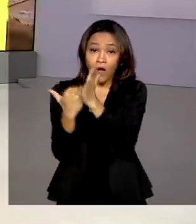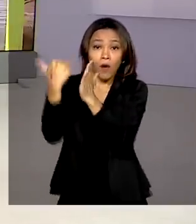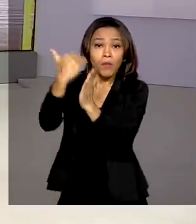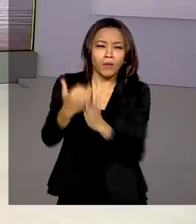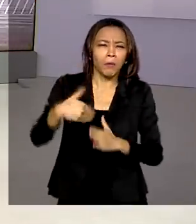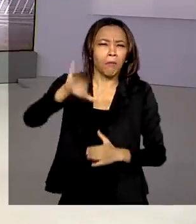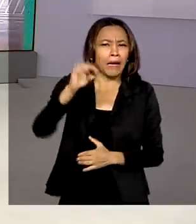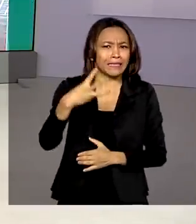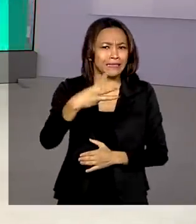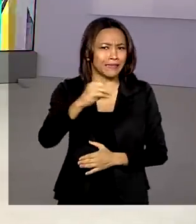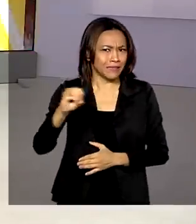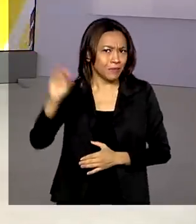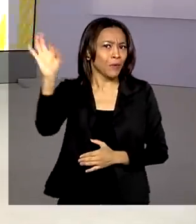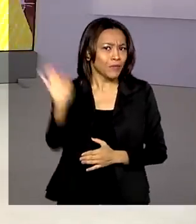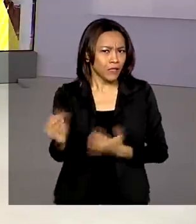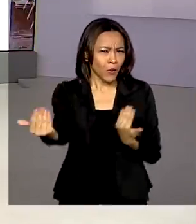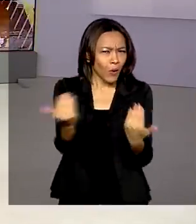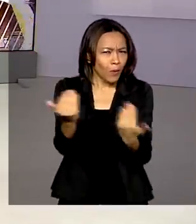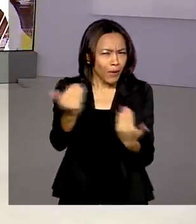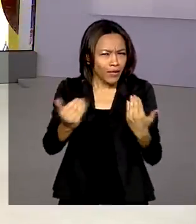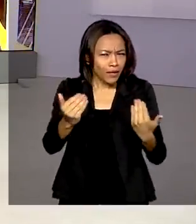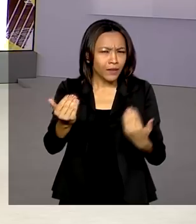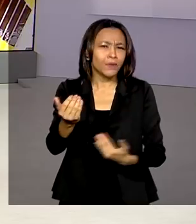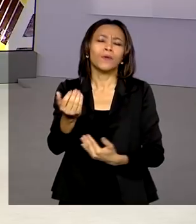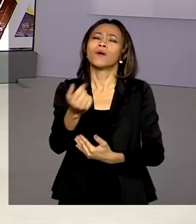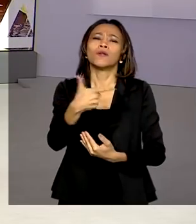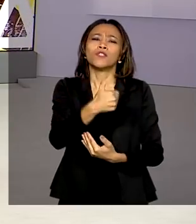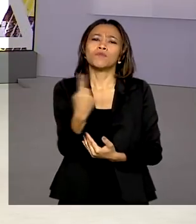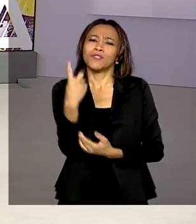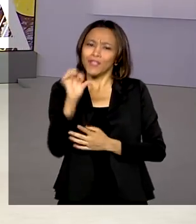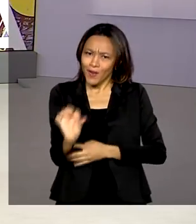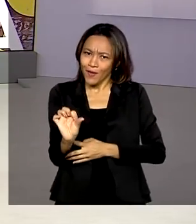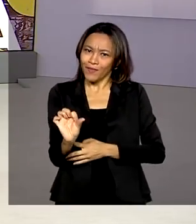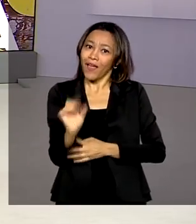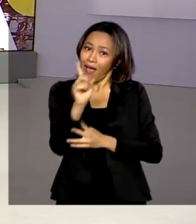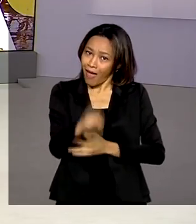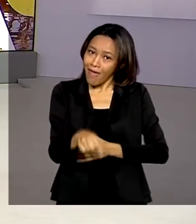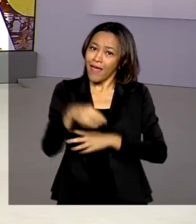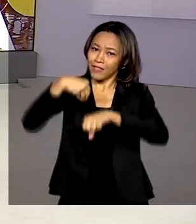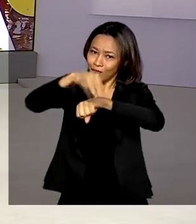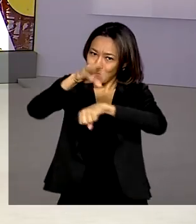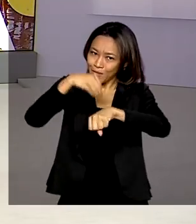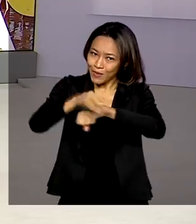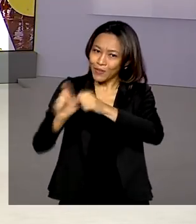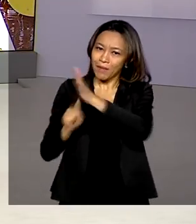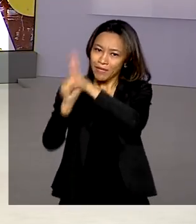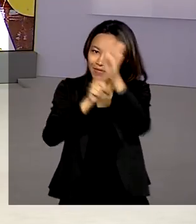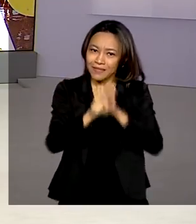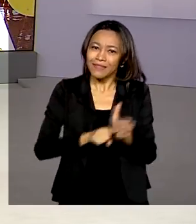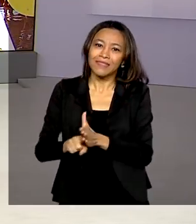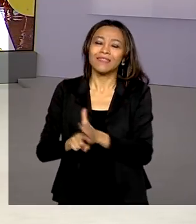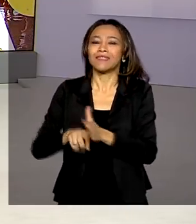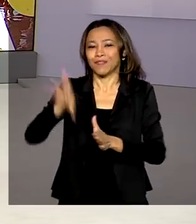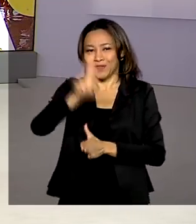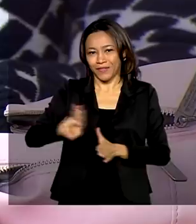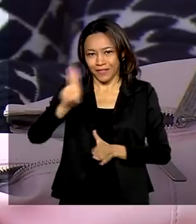300% em comparação com 2019. É o que mostram os dados do Censo da Educação Superior.